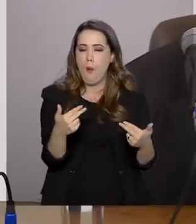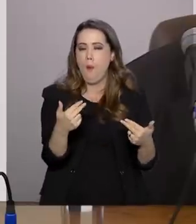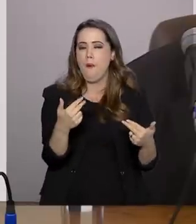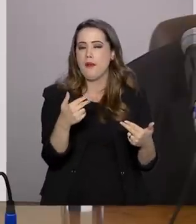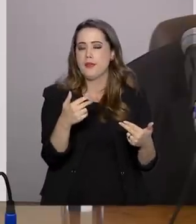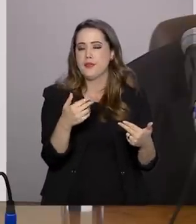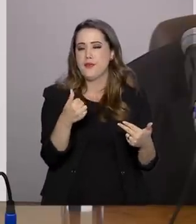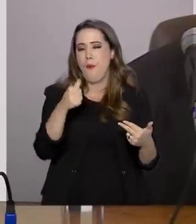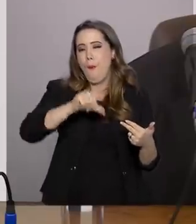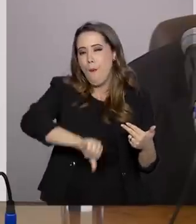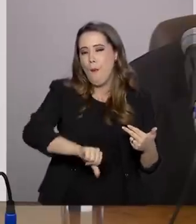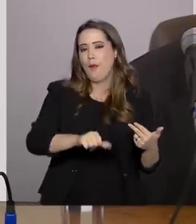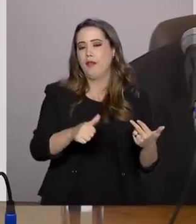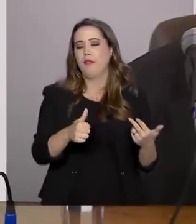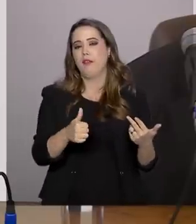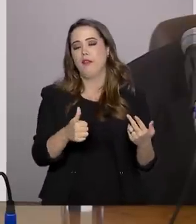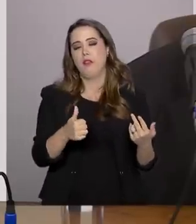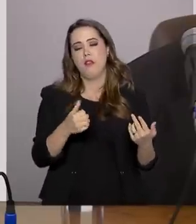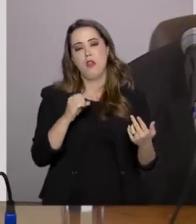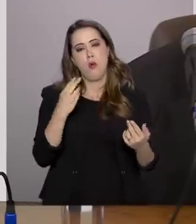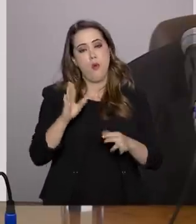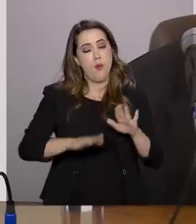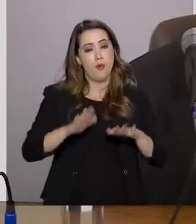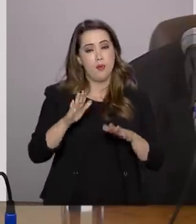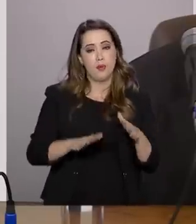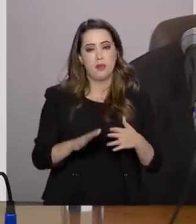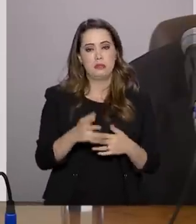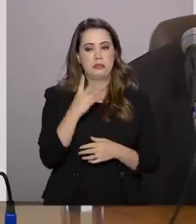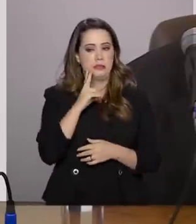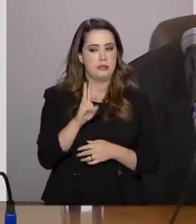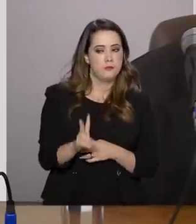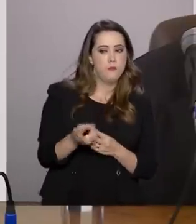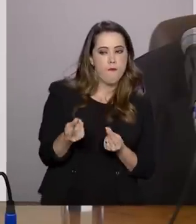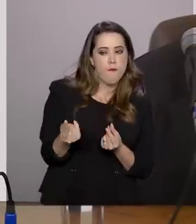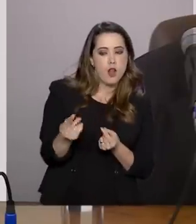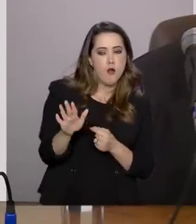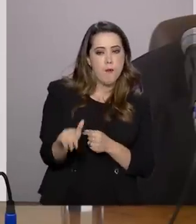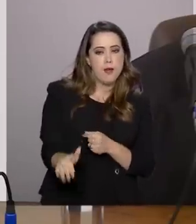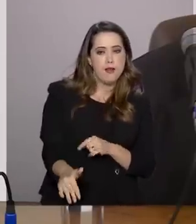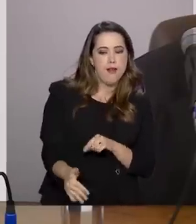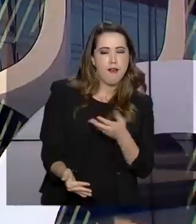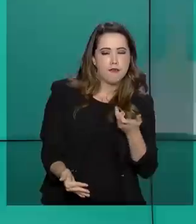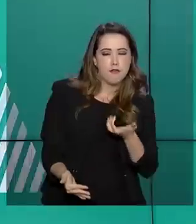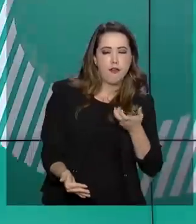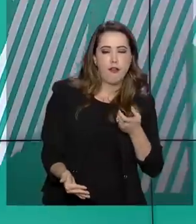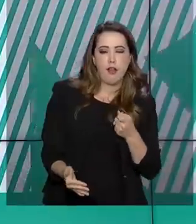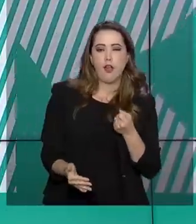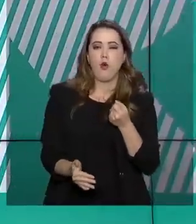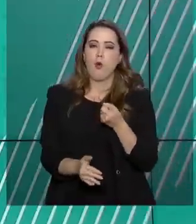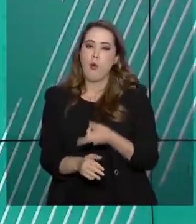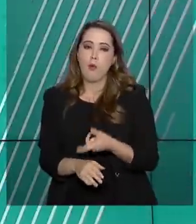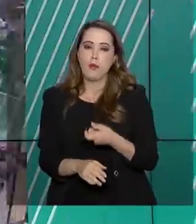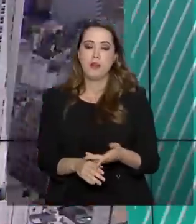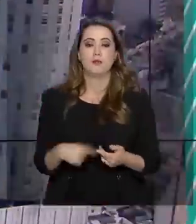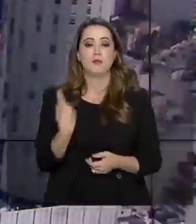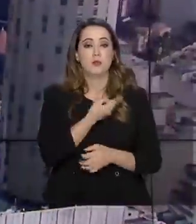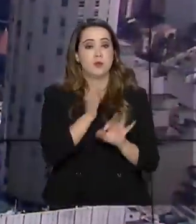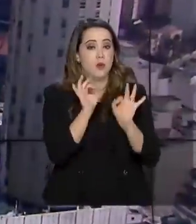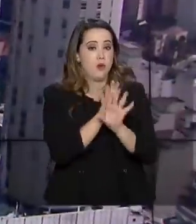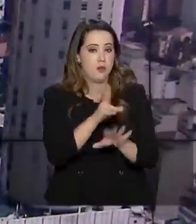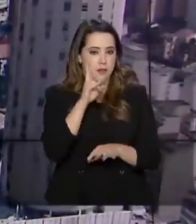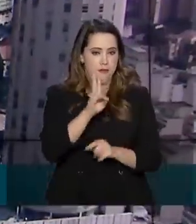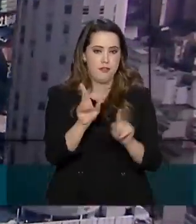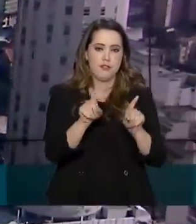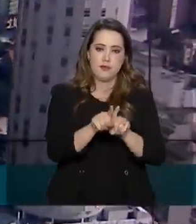inferior, seja, eventualmente, que ele se vê tentado a comprar um produto por menor preço. E nós ficamos por aqui.